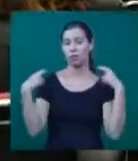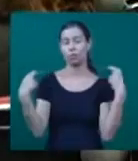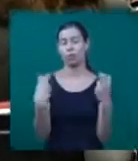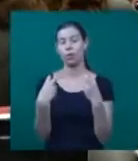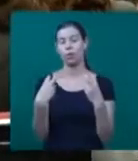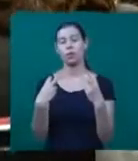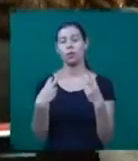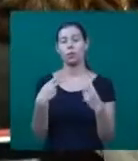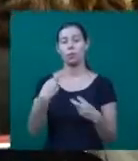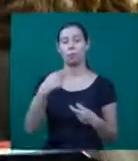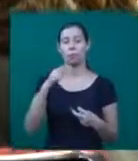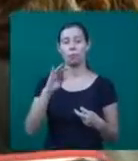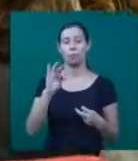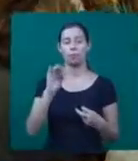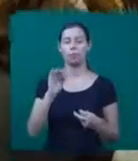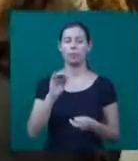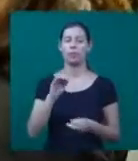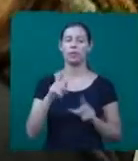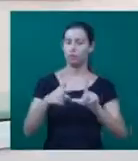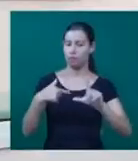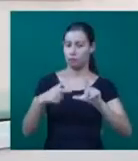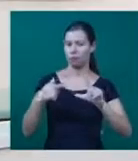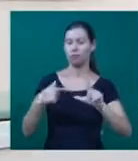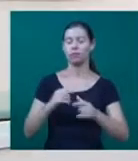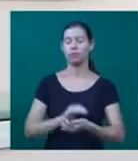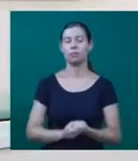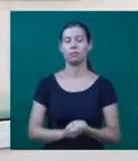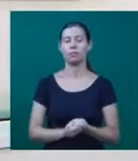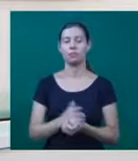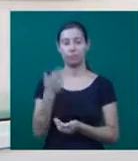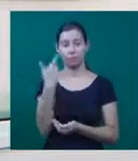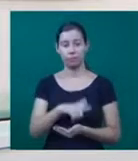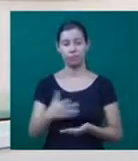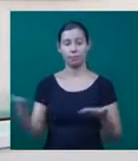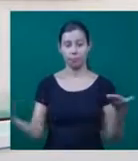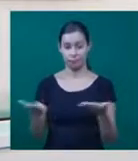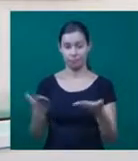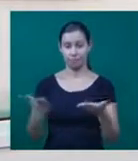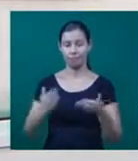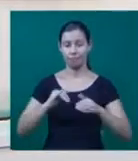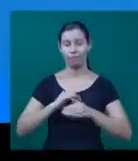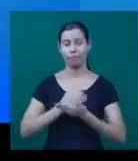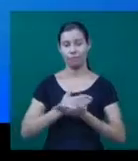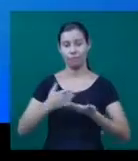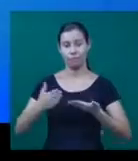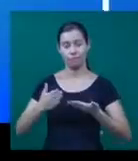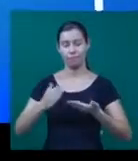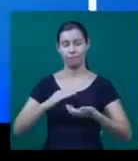promovida pelo PET do curso de Letras da UFO. Tudo isso e muito mais no TV Notícias, que está no ar.